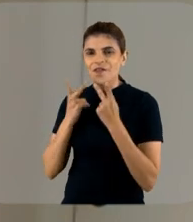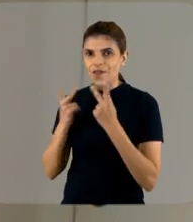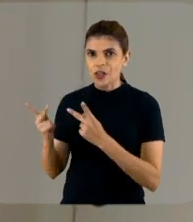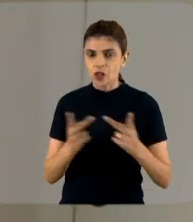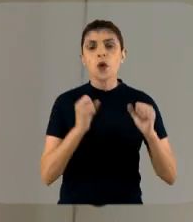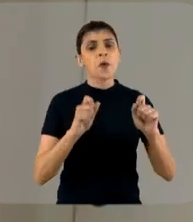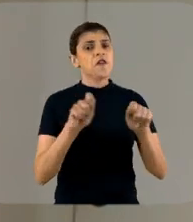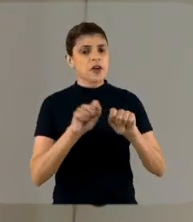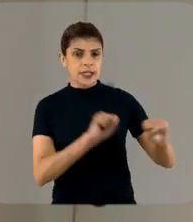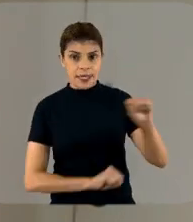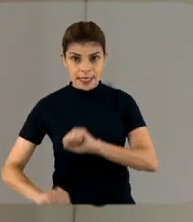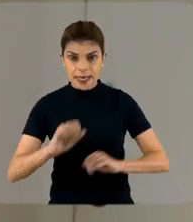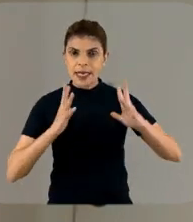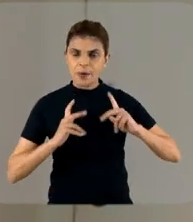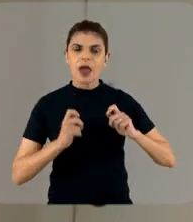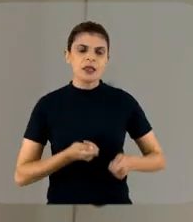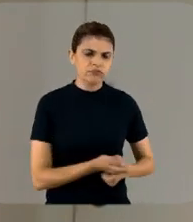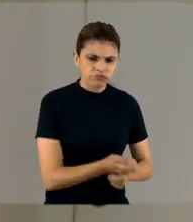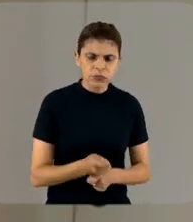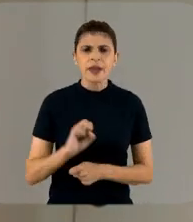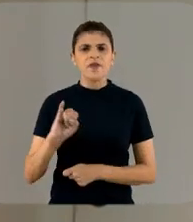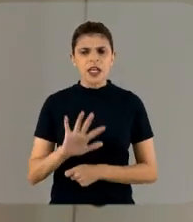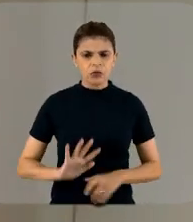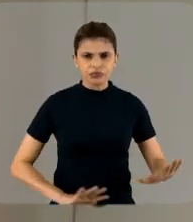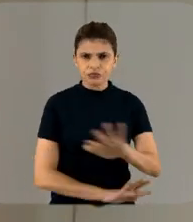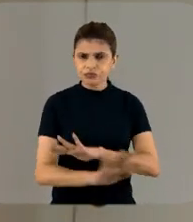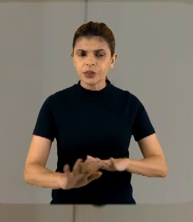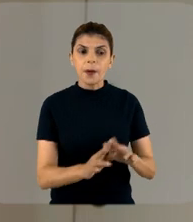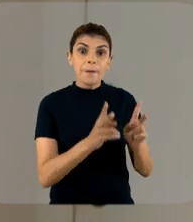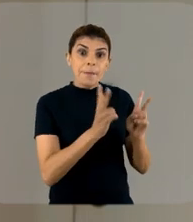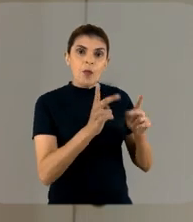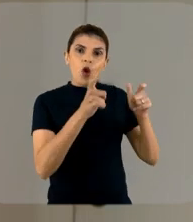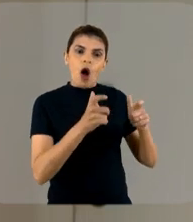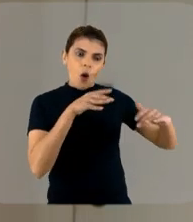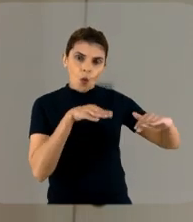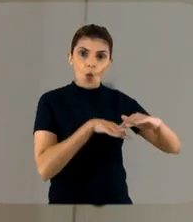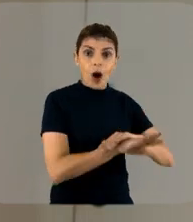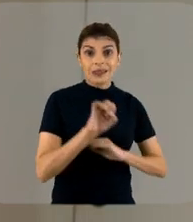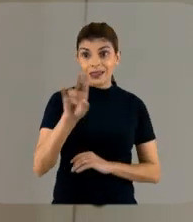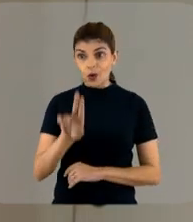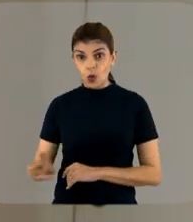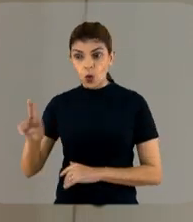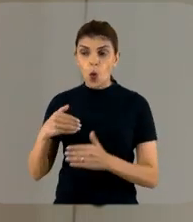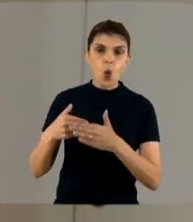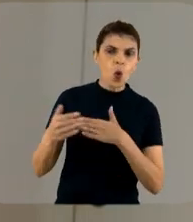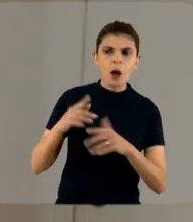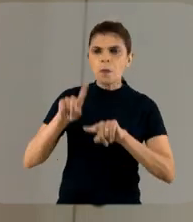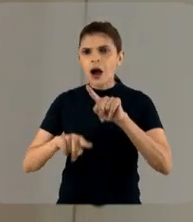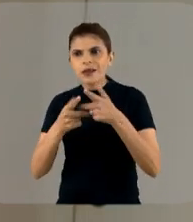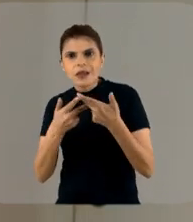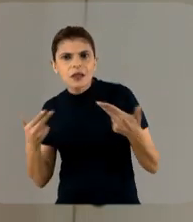você pode fazer a limpeza e a desinfecção e ele vai ficar armazenado no mesmo local. Mas se eu utilizar algum